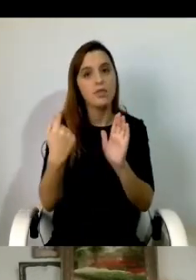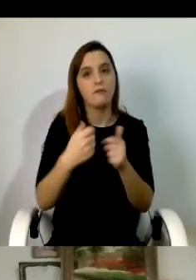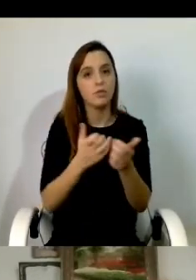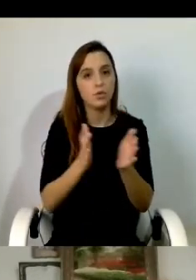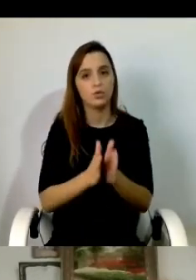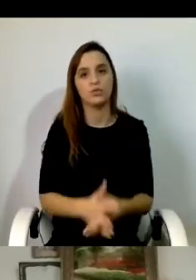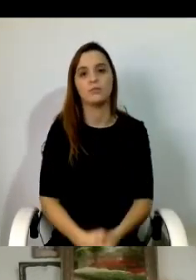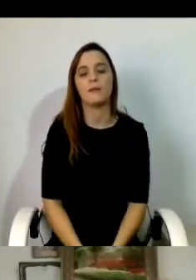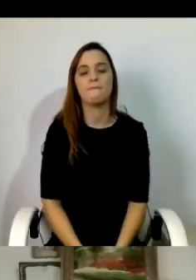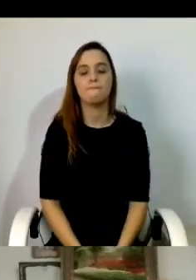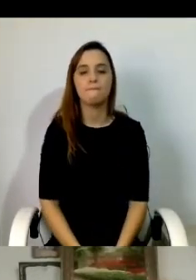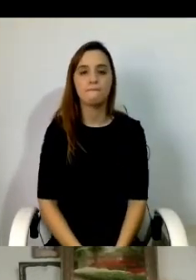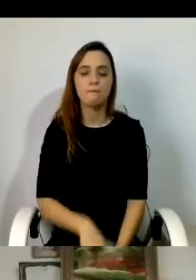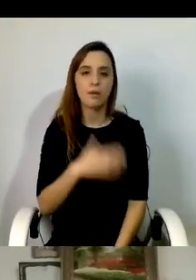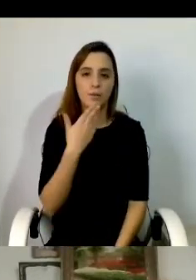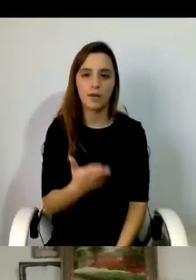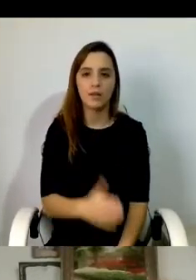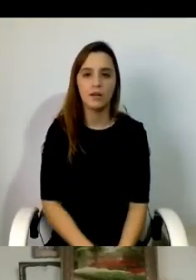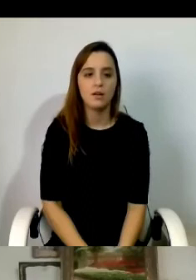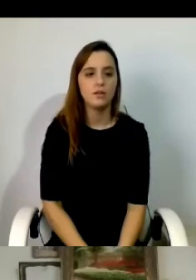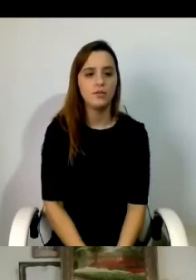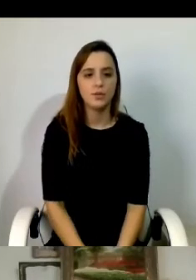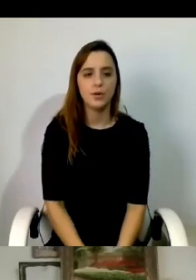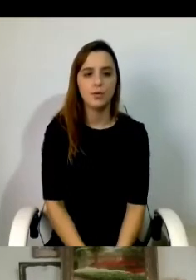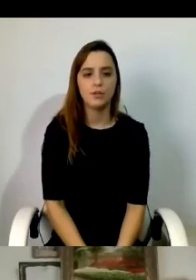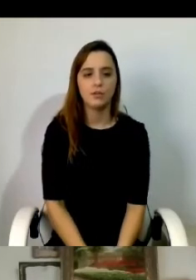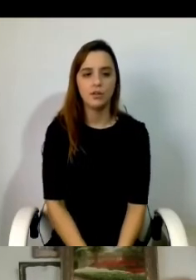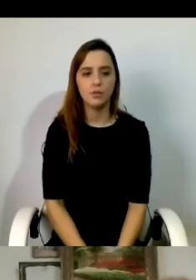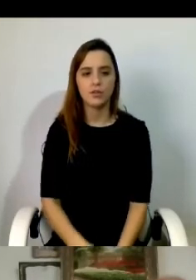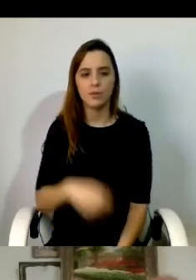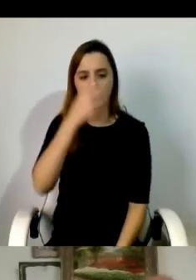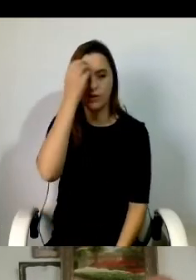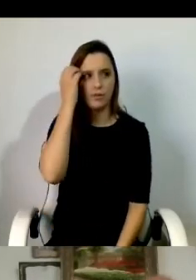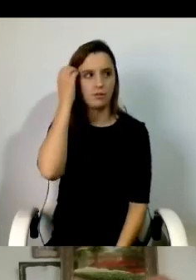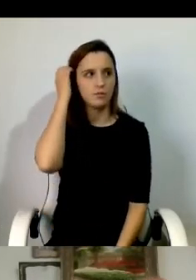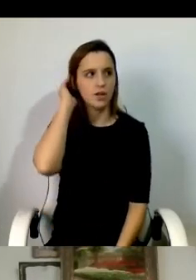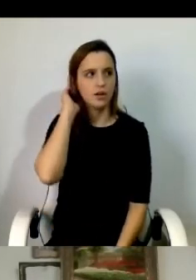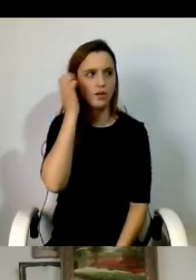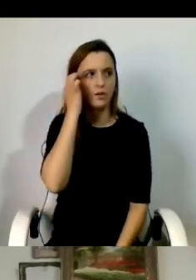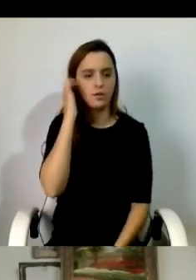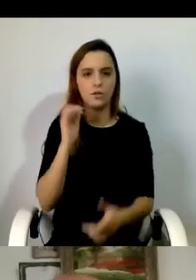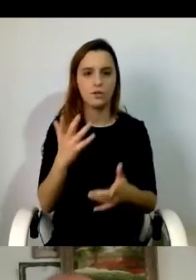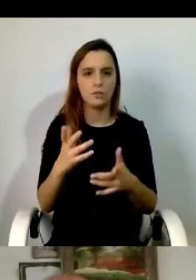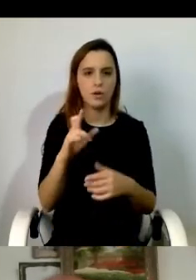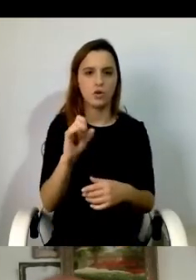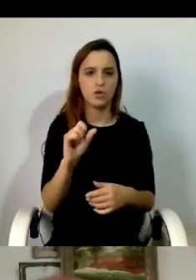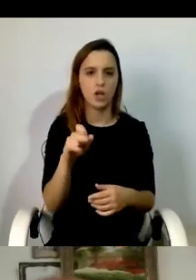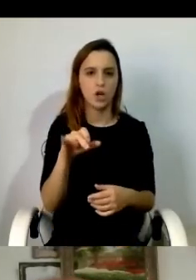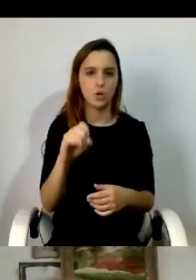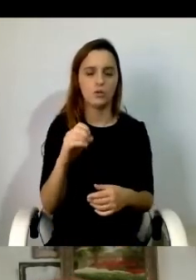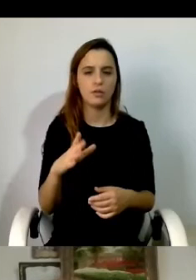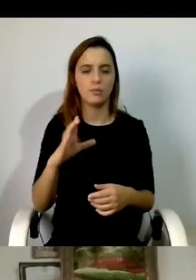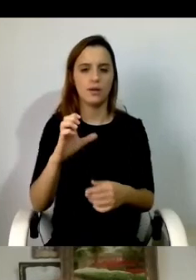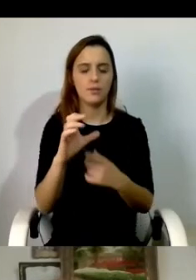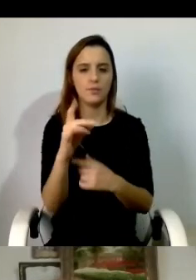Obrigado, Falcão. Sendo assim passava para Rogério Cação vice-presidente da